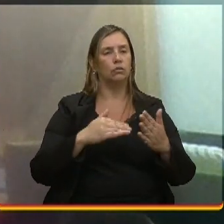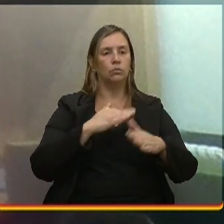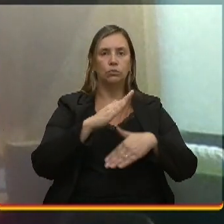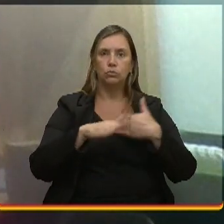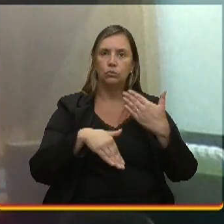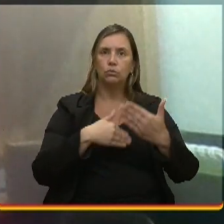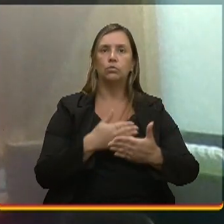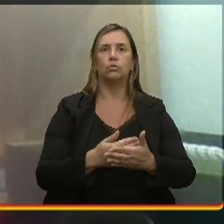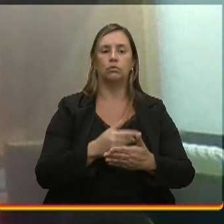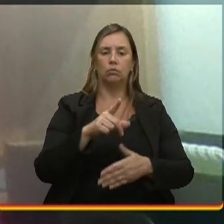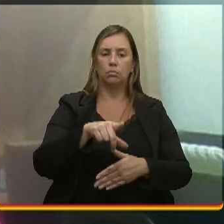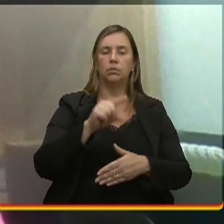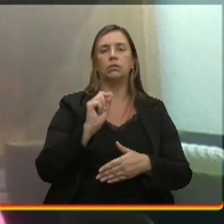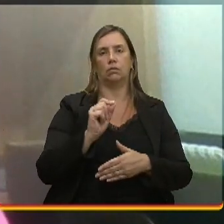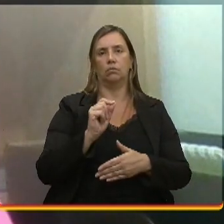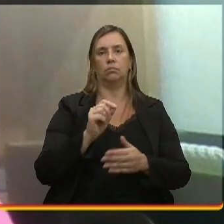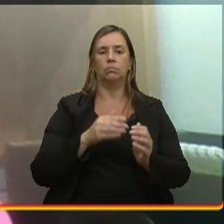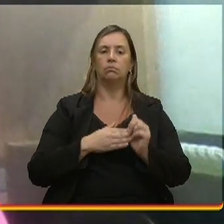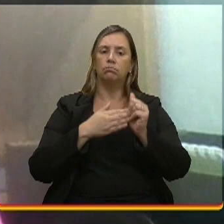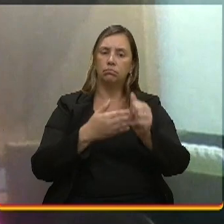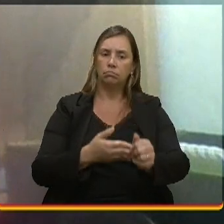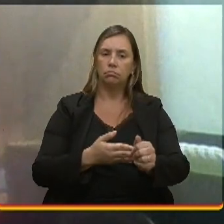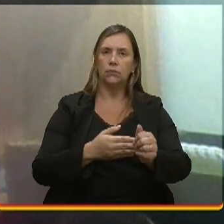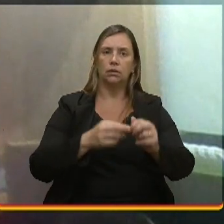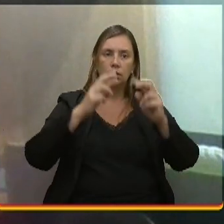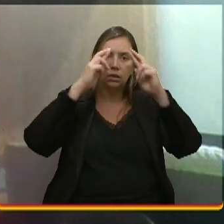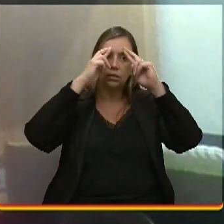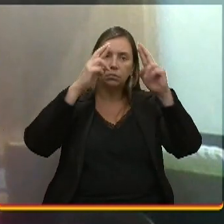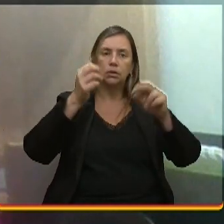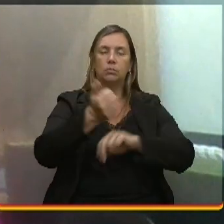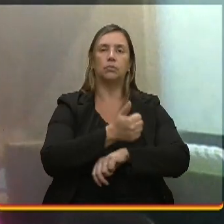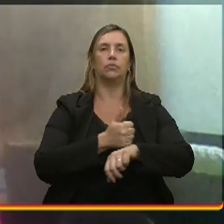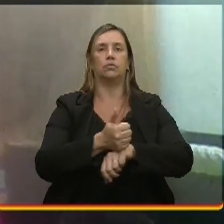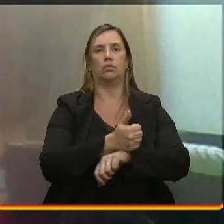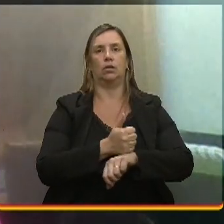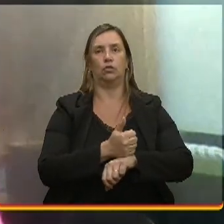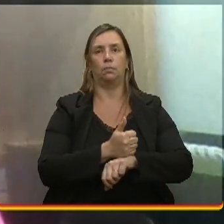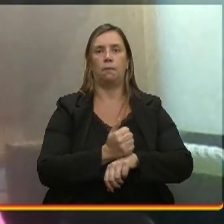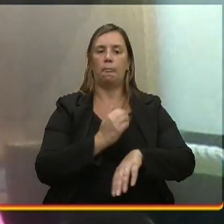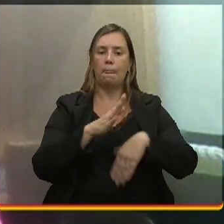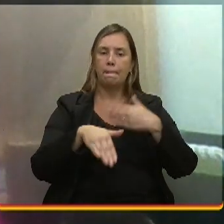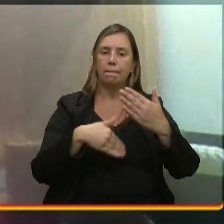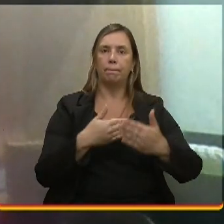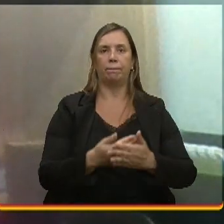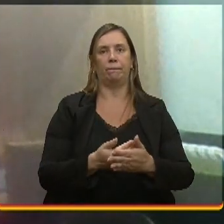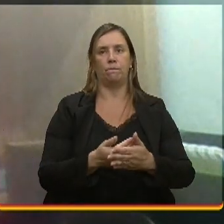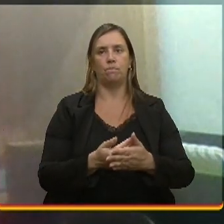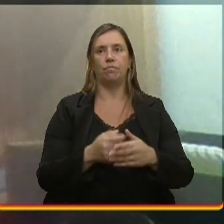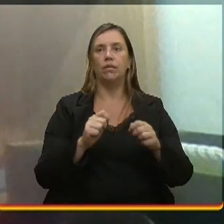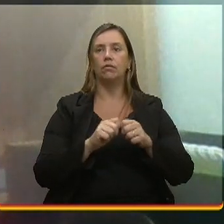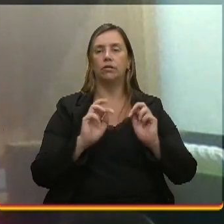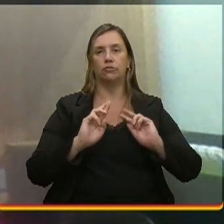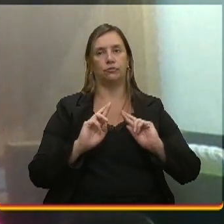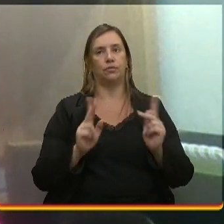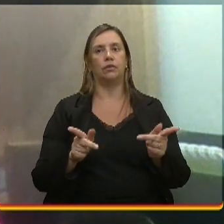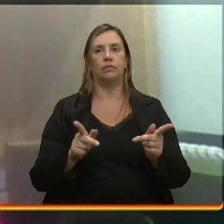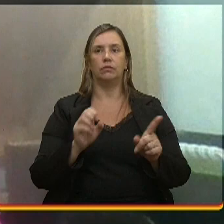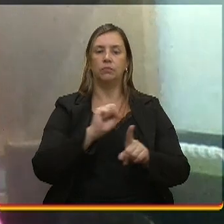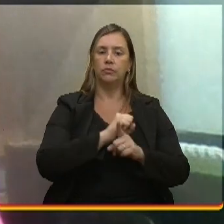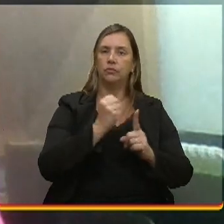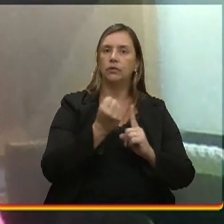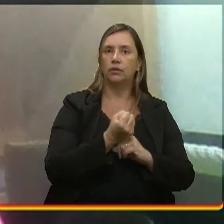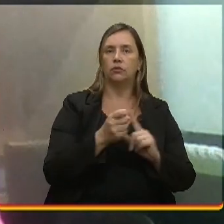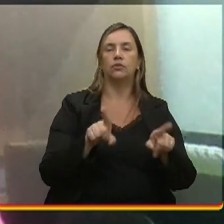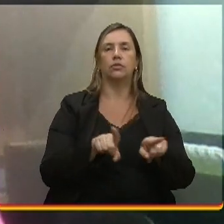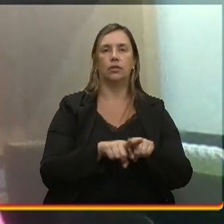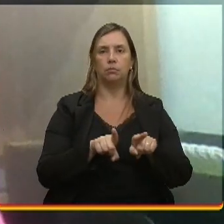caminho a ser seguido, né, o respeito ao profissional, à profissional, em todo sentido, é o que vai fazer a diferença, para a sociedade que está por